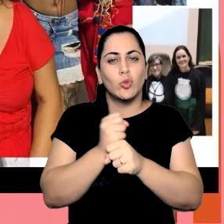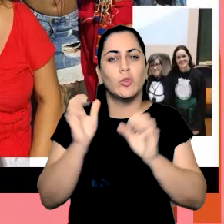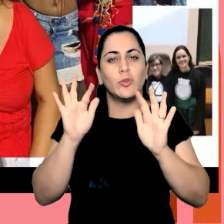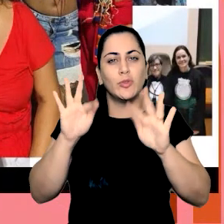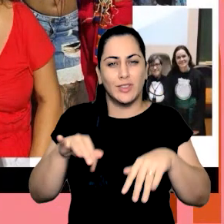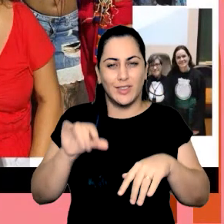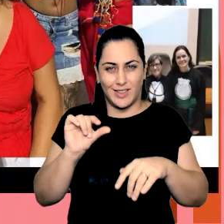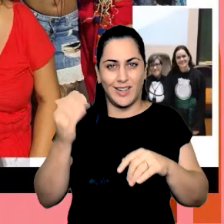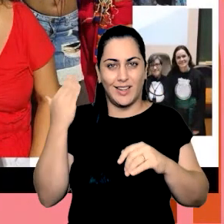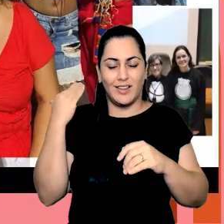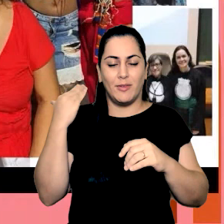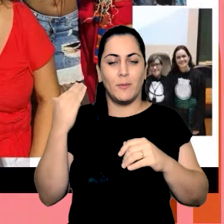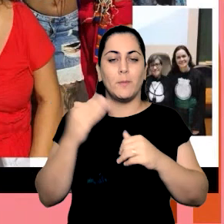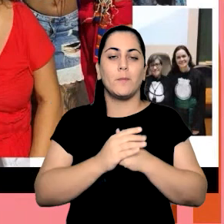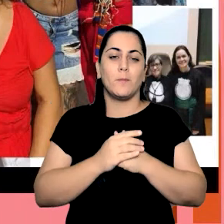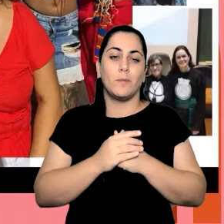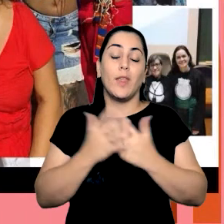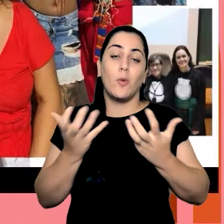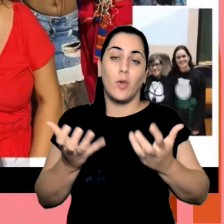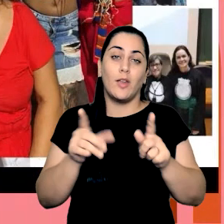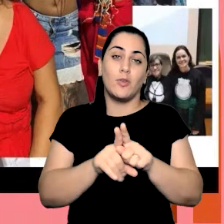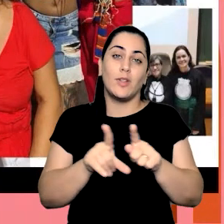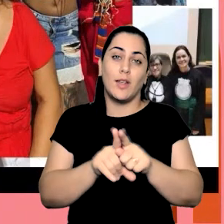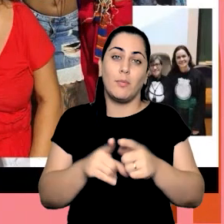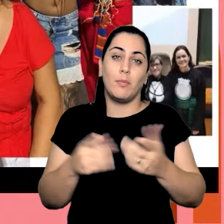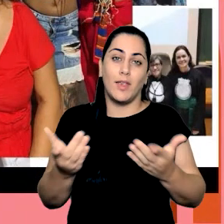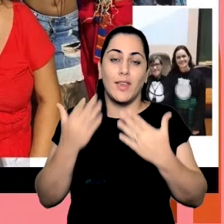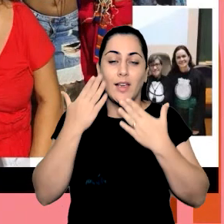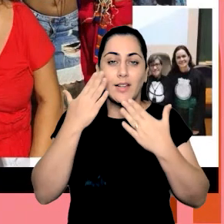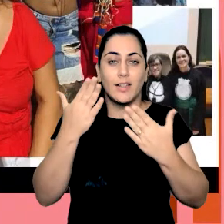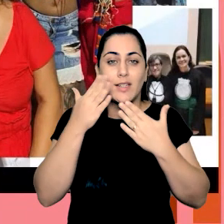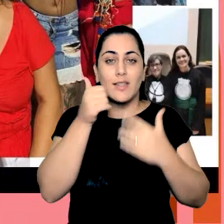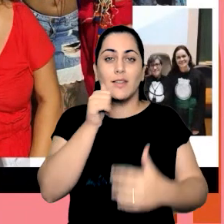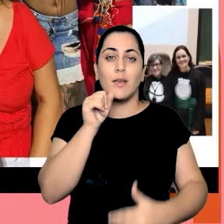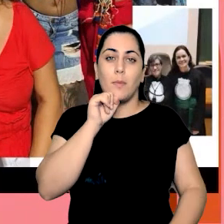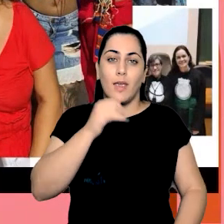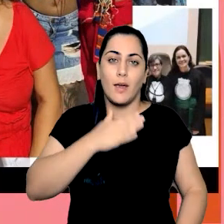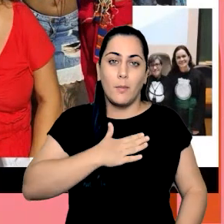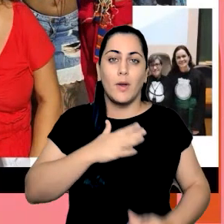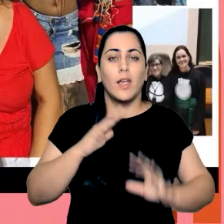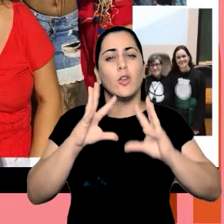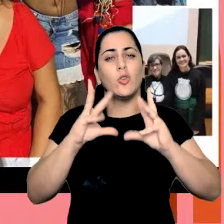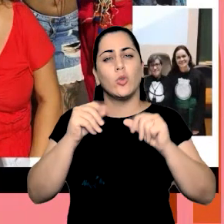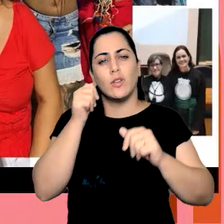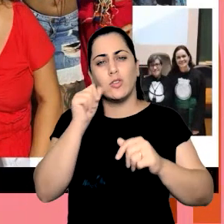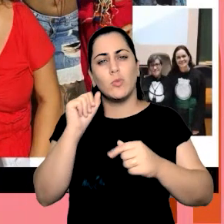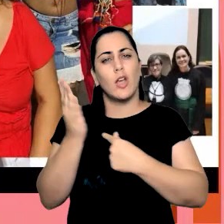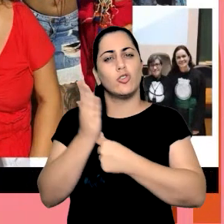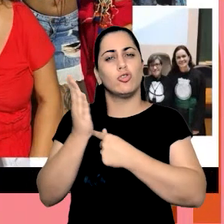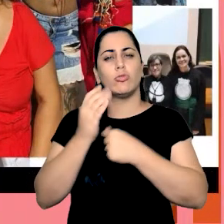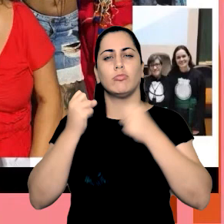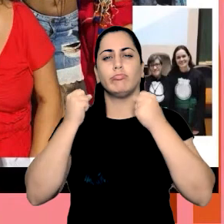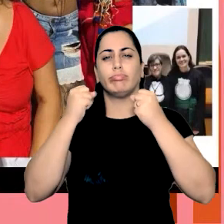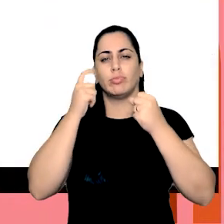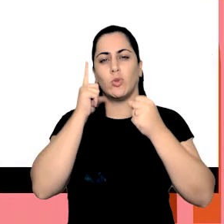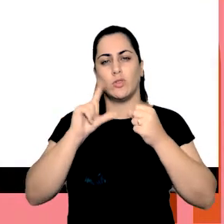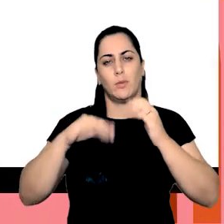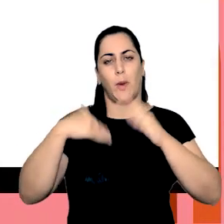agora no final do ano, então eu quero também saudar a minha mãe e todas as mães que empoderam a gente para ir para frente sempre.